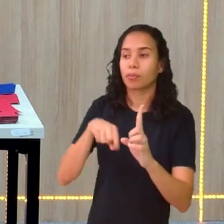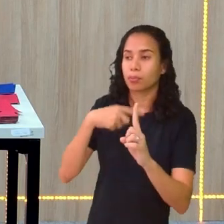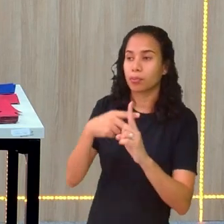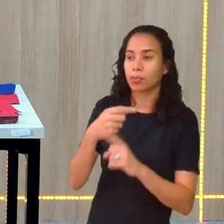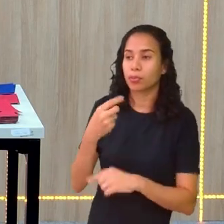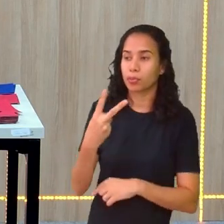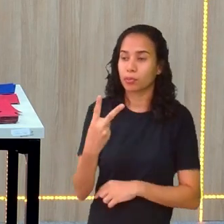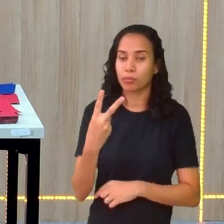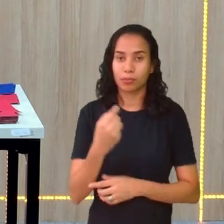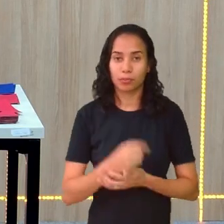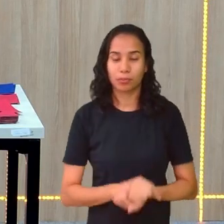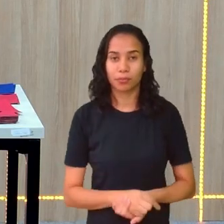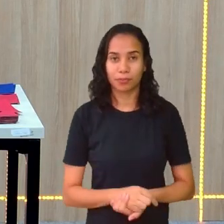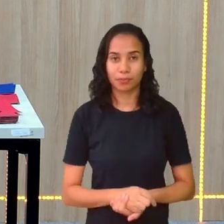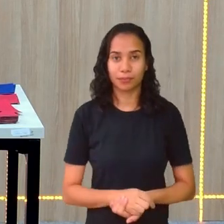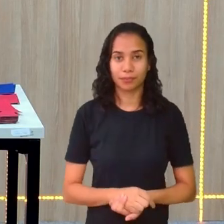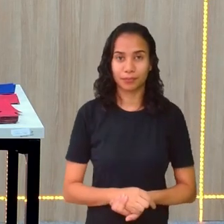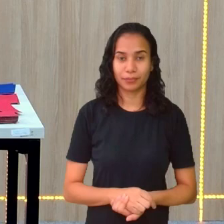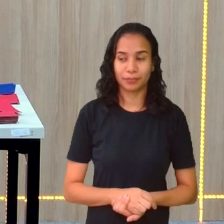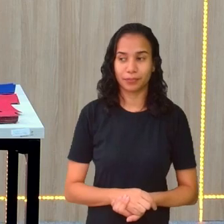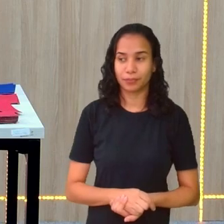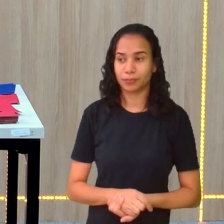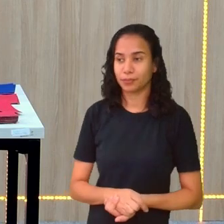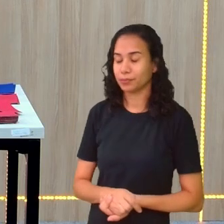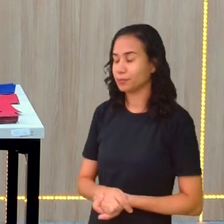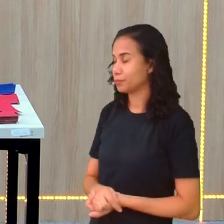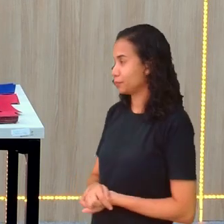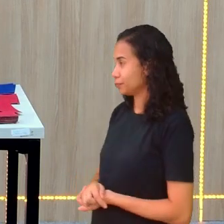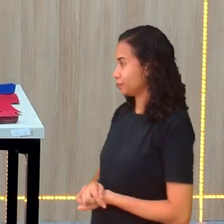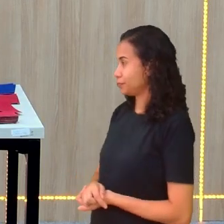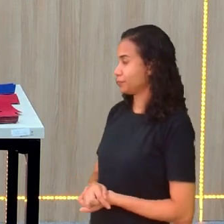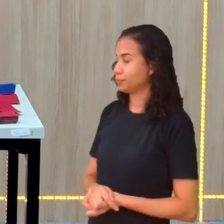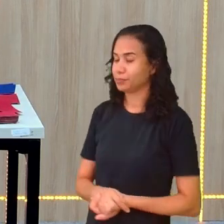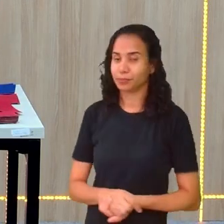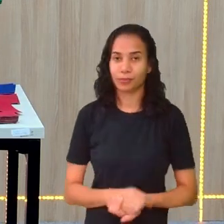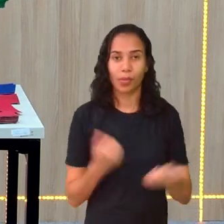vou pegar meu quadradinho azul e vou pôr aqui, 2.